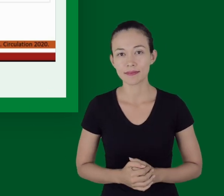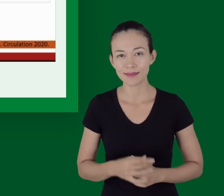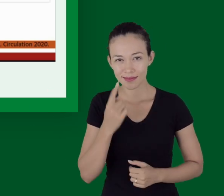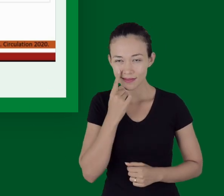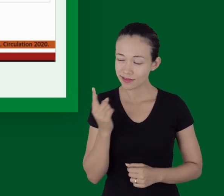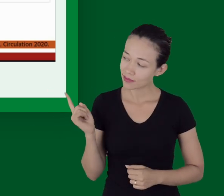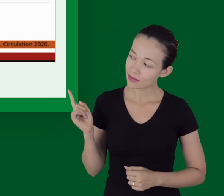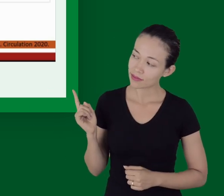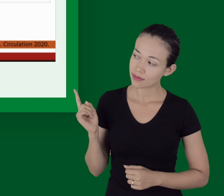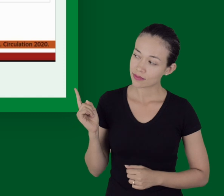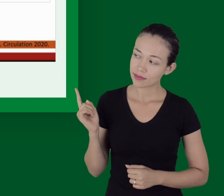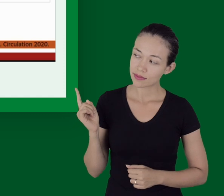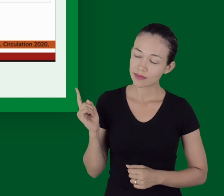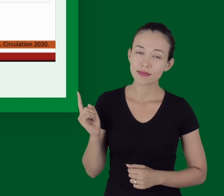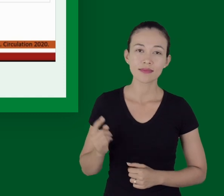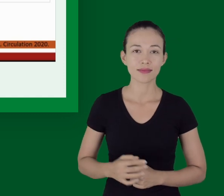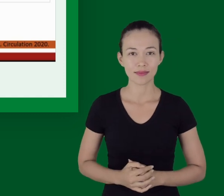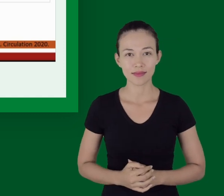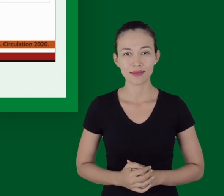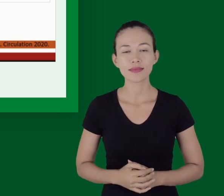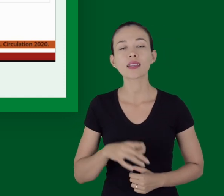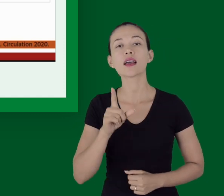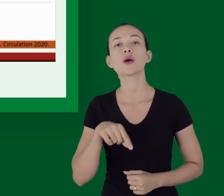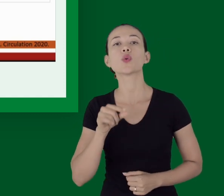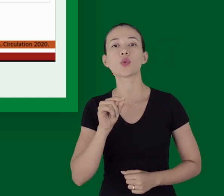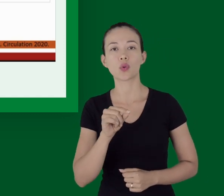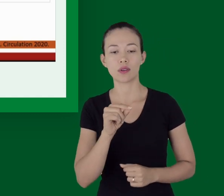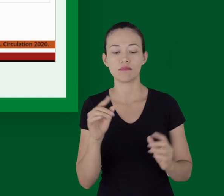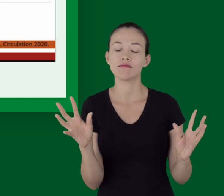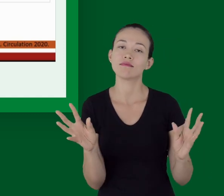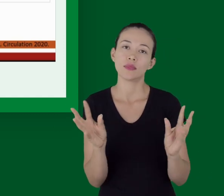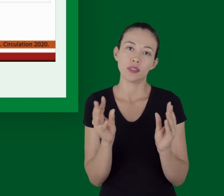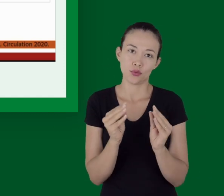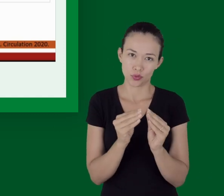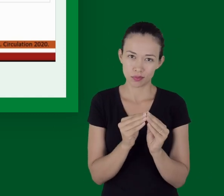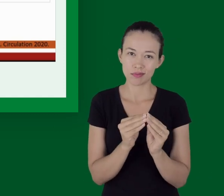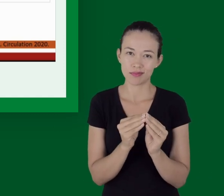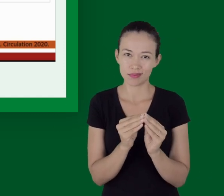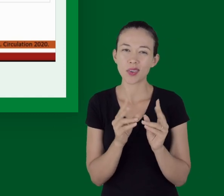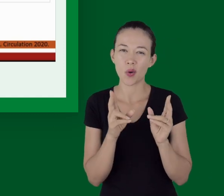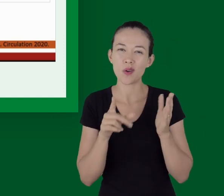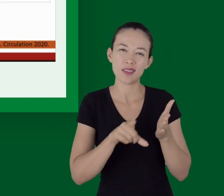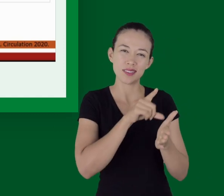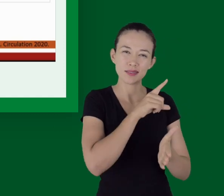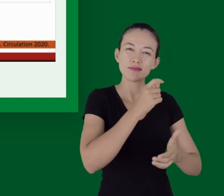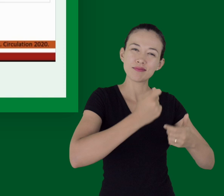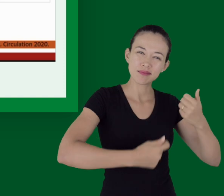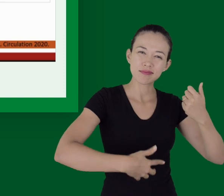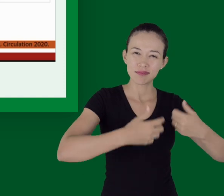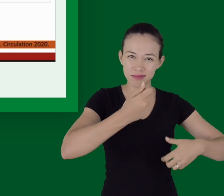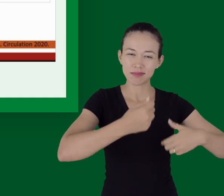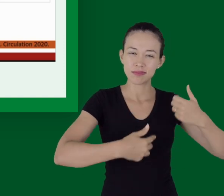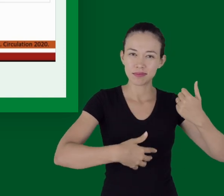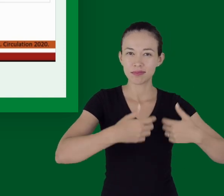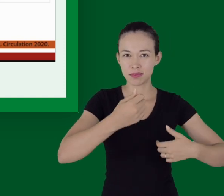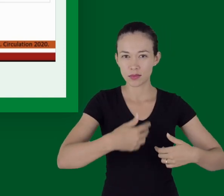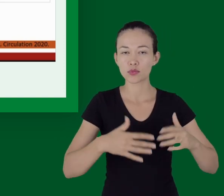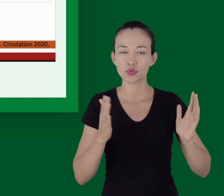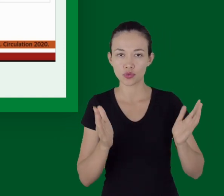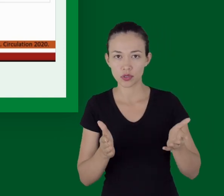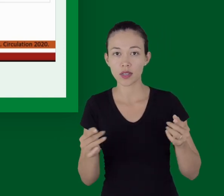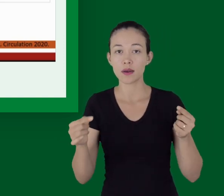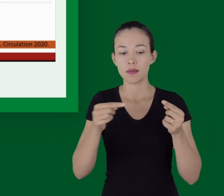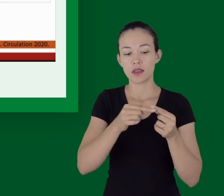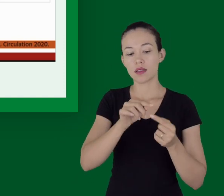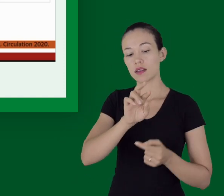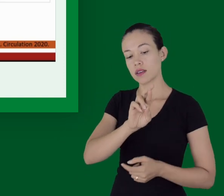Em resumo, né? Esse quadrinho aqui, ele vai servir para a gente conseguir resumir tudo o